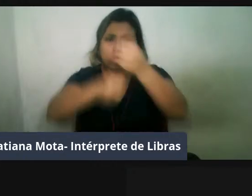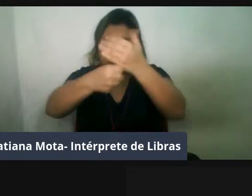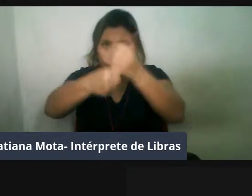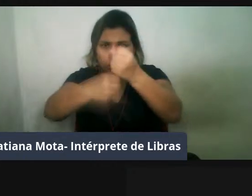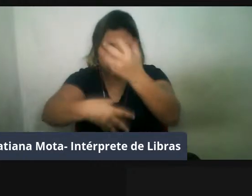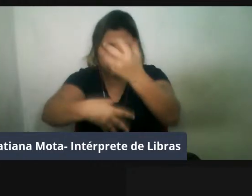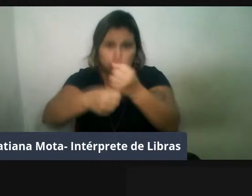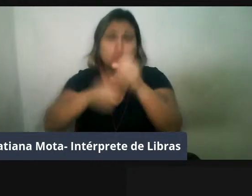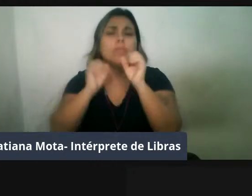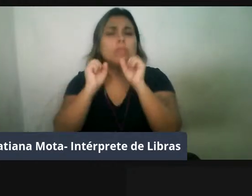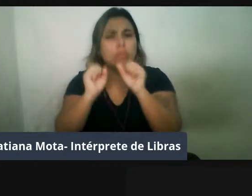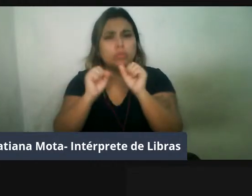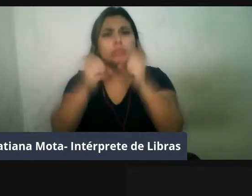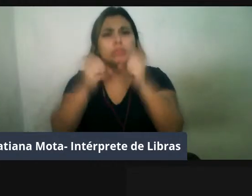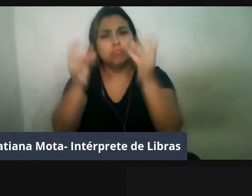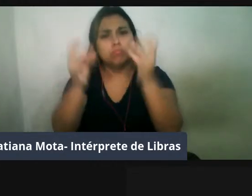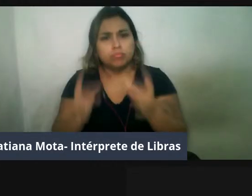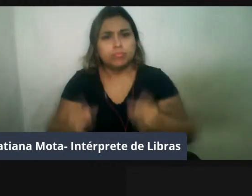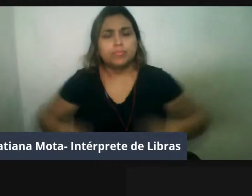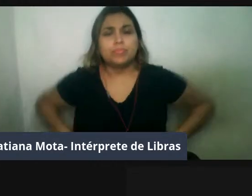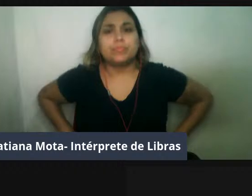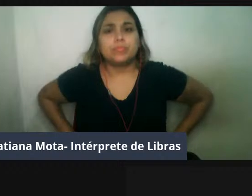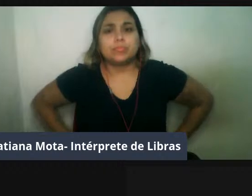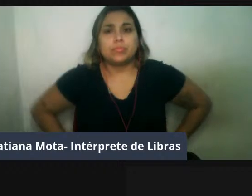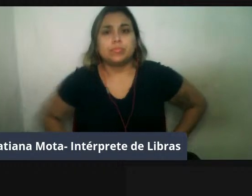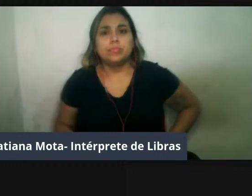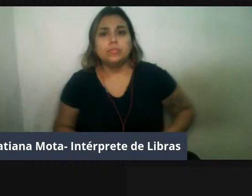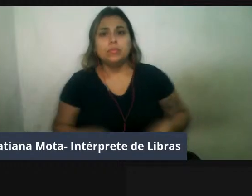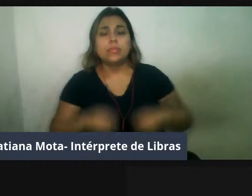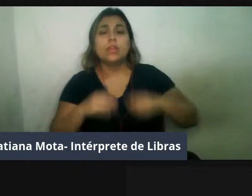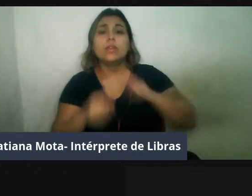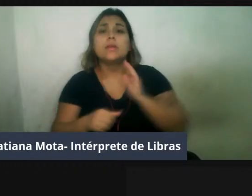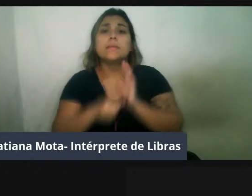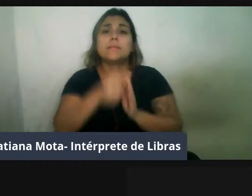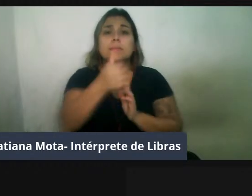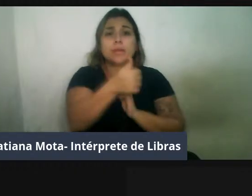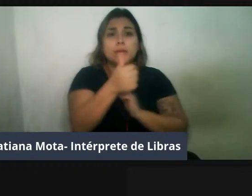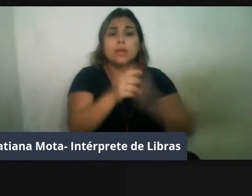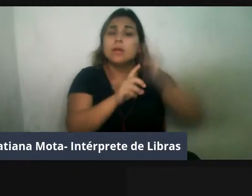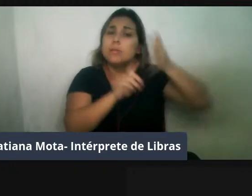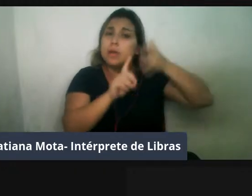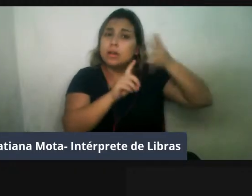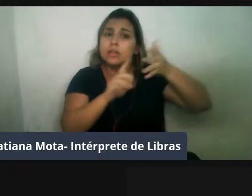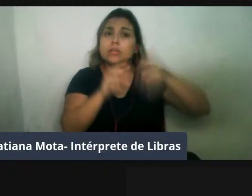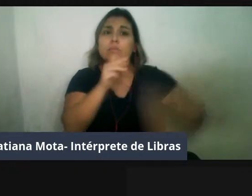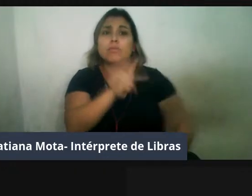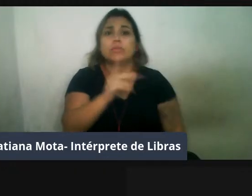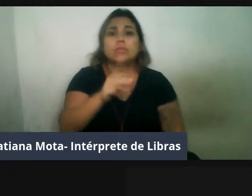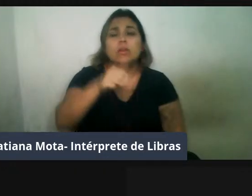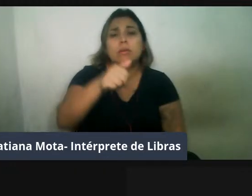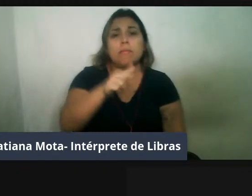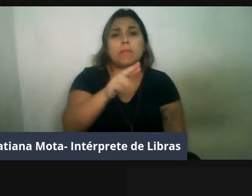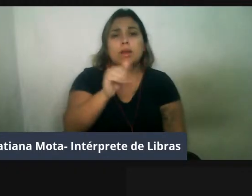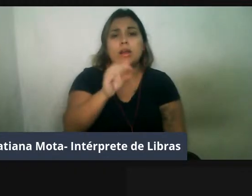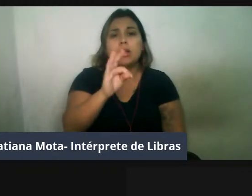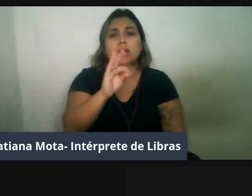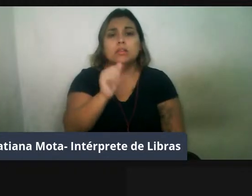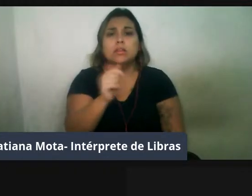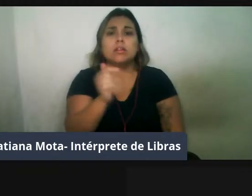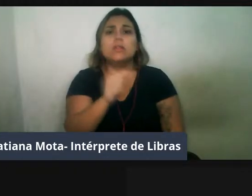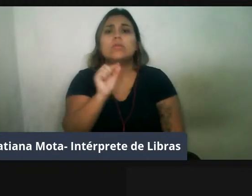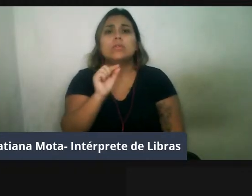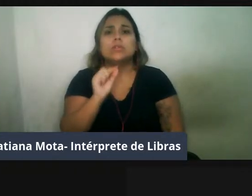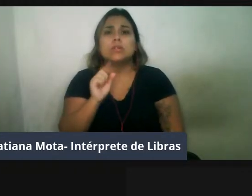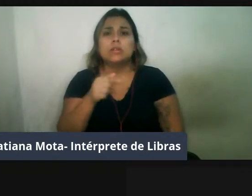sejam respondidas. A primeira palestra será feita pela professora Marta Jussara Kramer. Marta, ela é graduada em